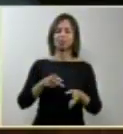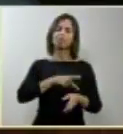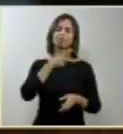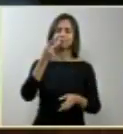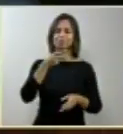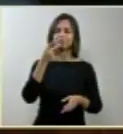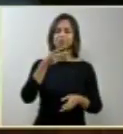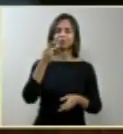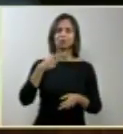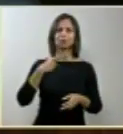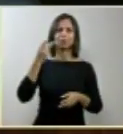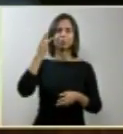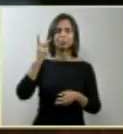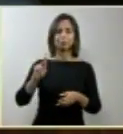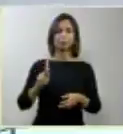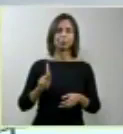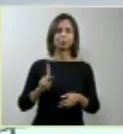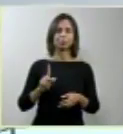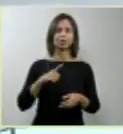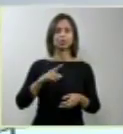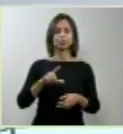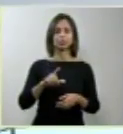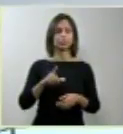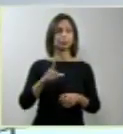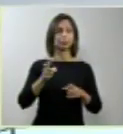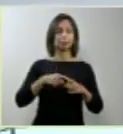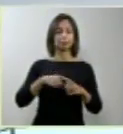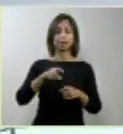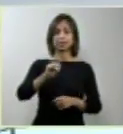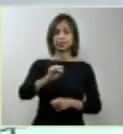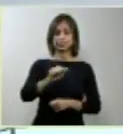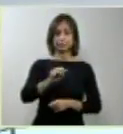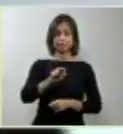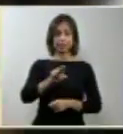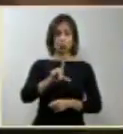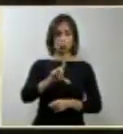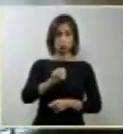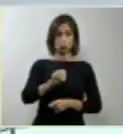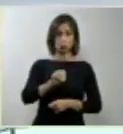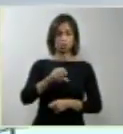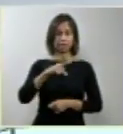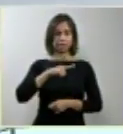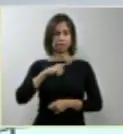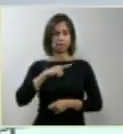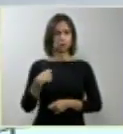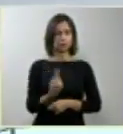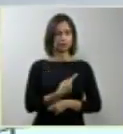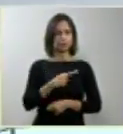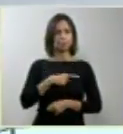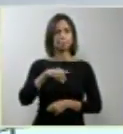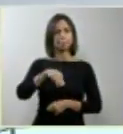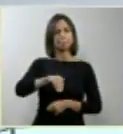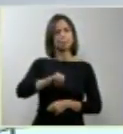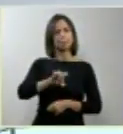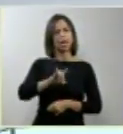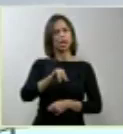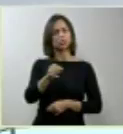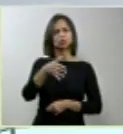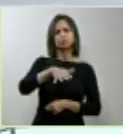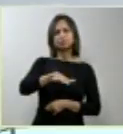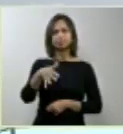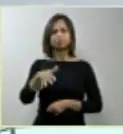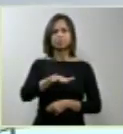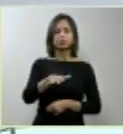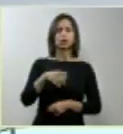pelo doutor Saulo. Nós temos, em média, dados da Organização Mundial de